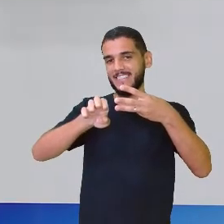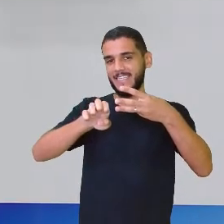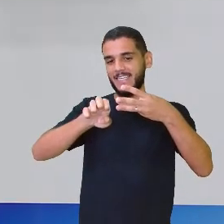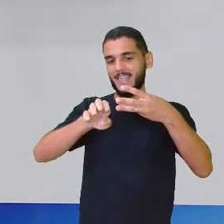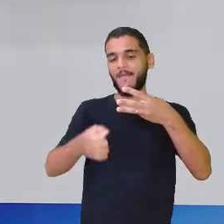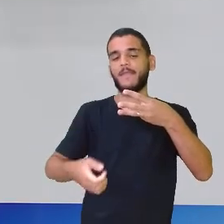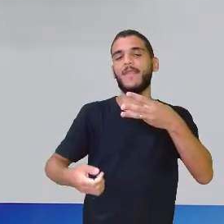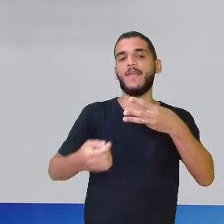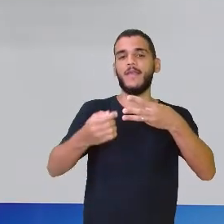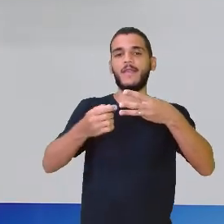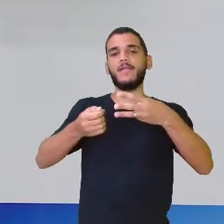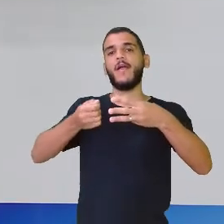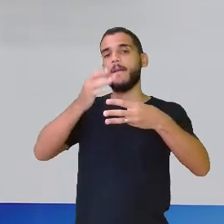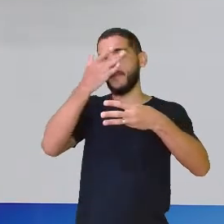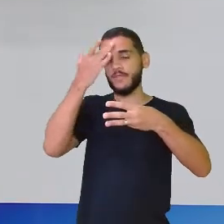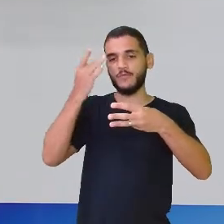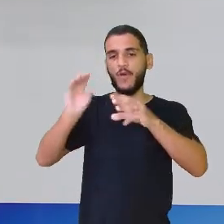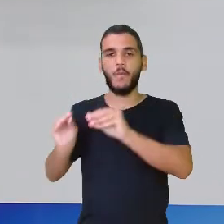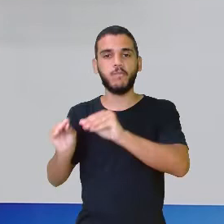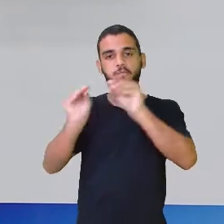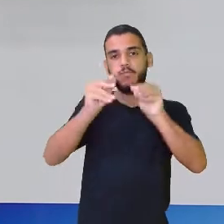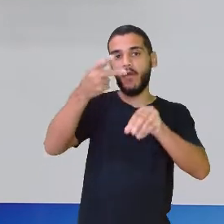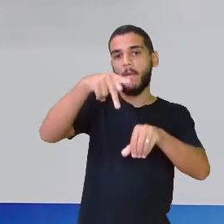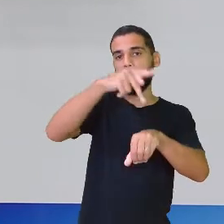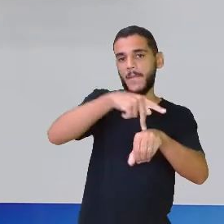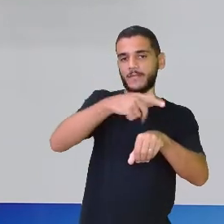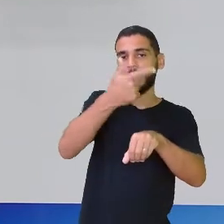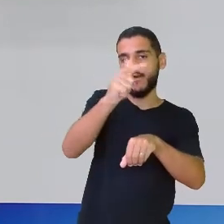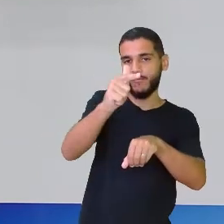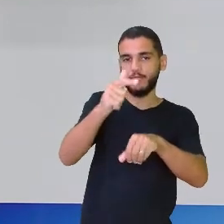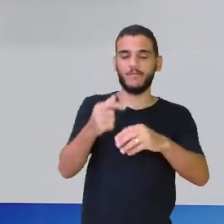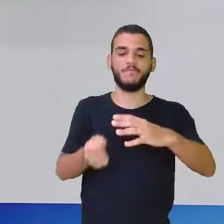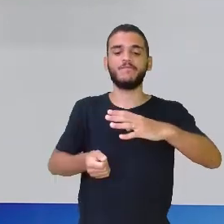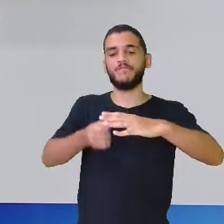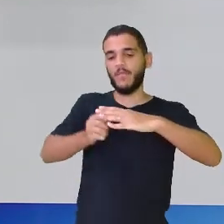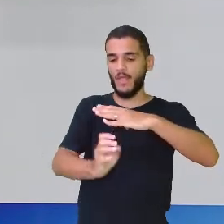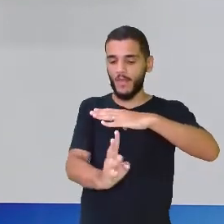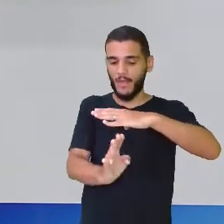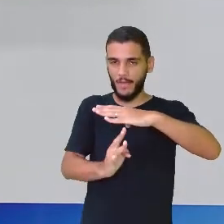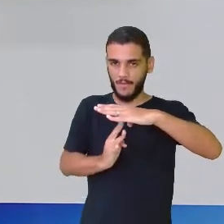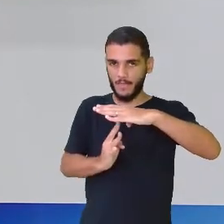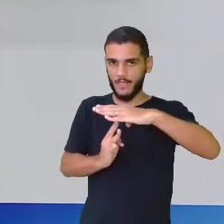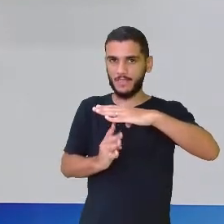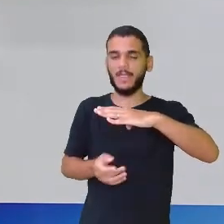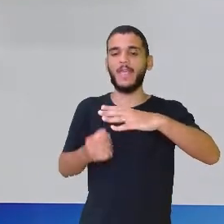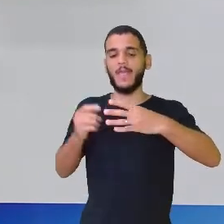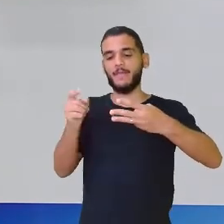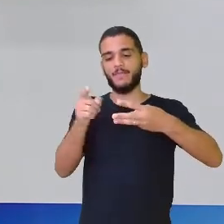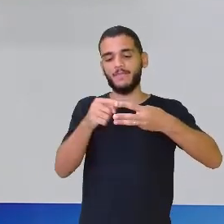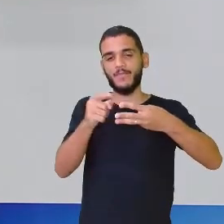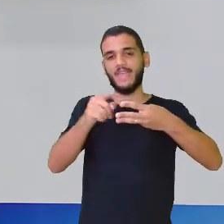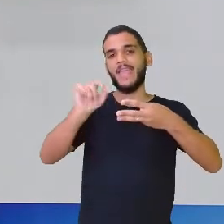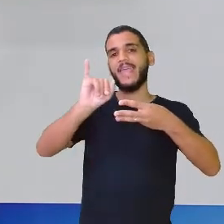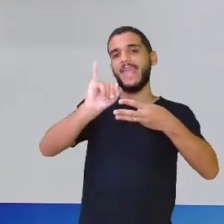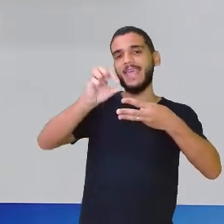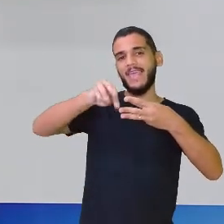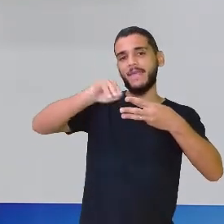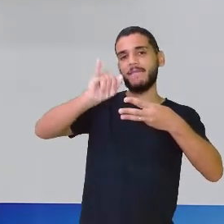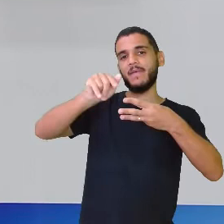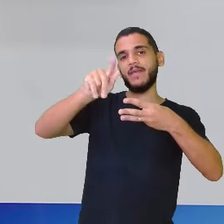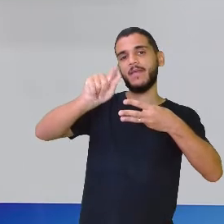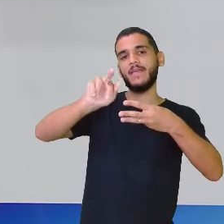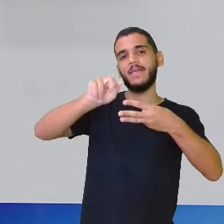imigrante. Interessante, né? Às vezes, as pessoas se confundem porque as palavras são bem parecidas, mas o